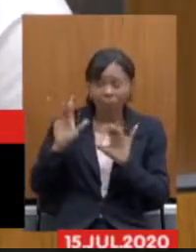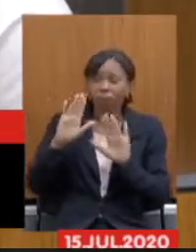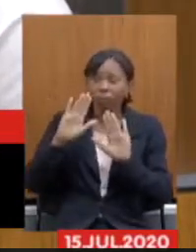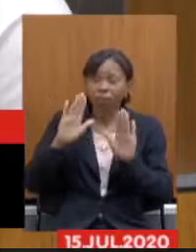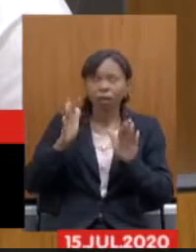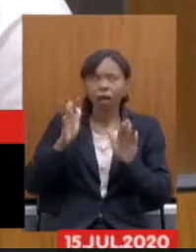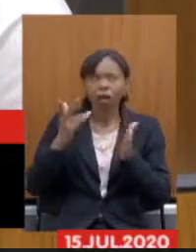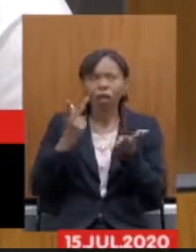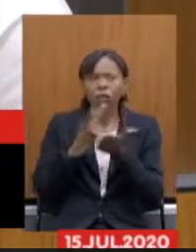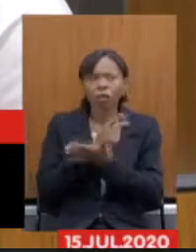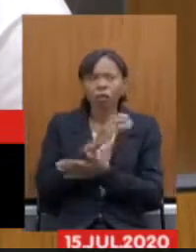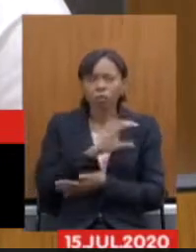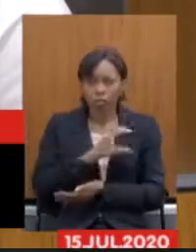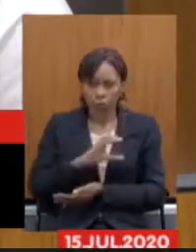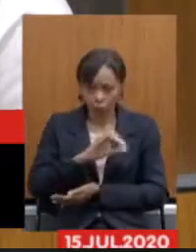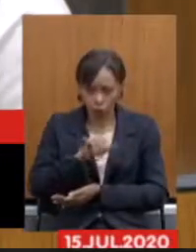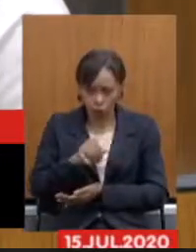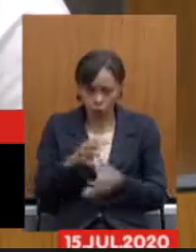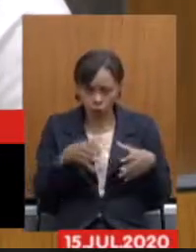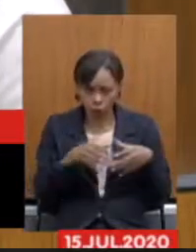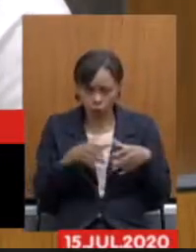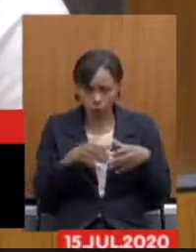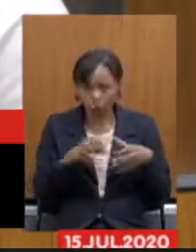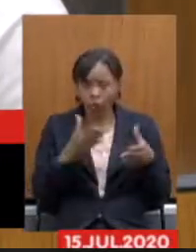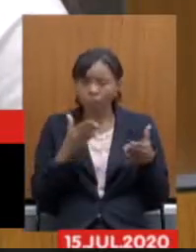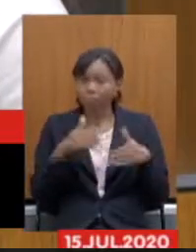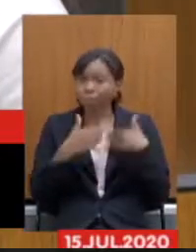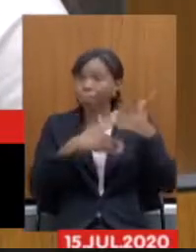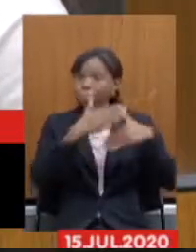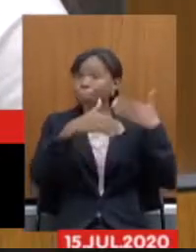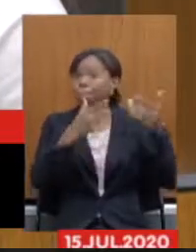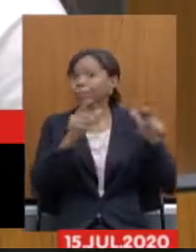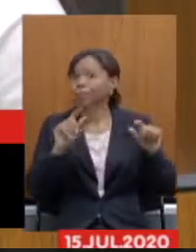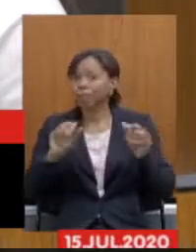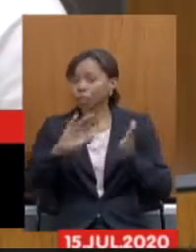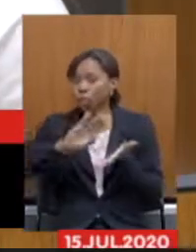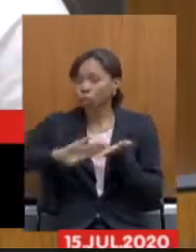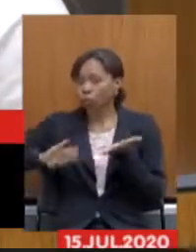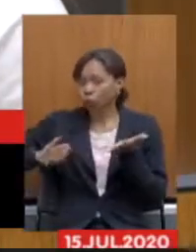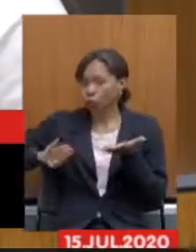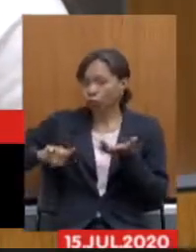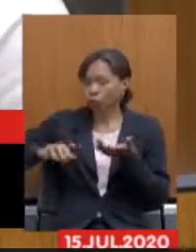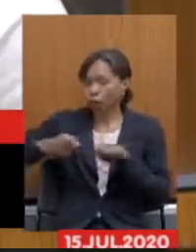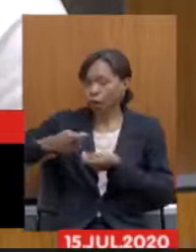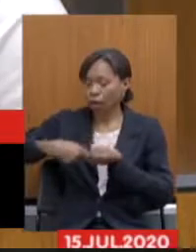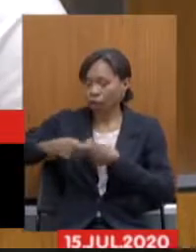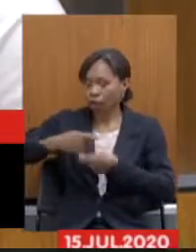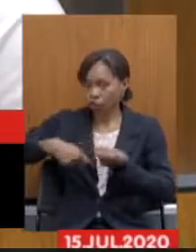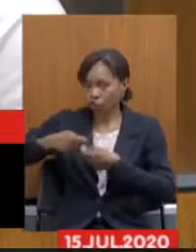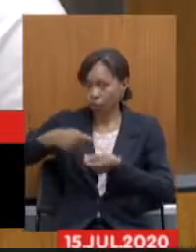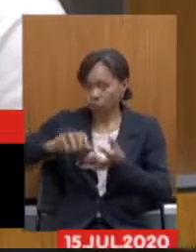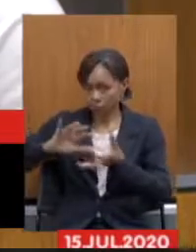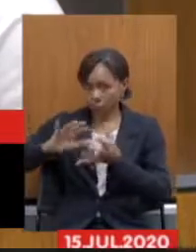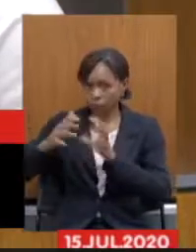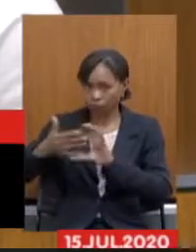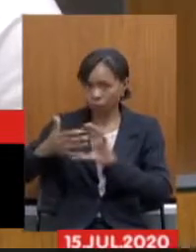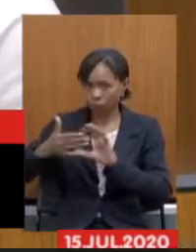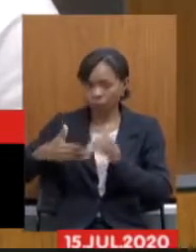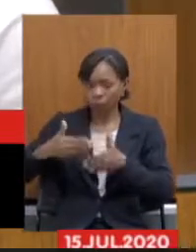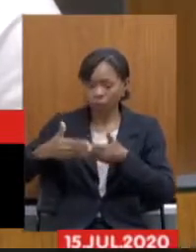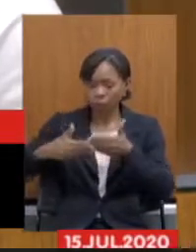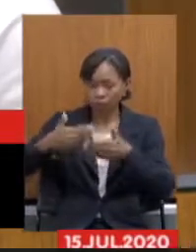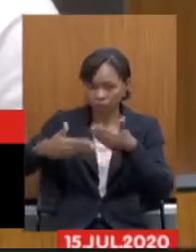de constituição e justiça além de tirarmos a reforma administrativa da tramitação de